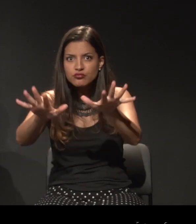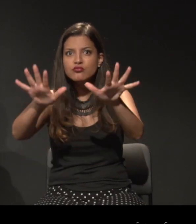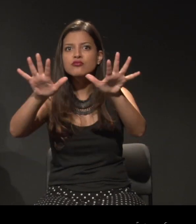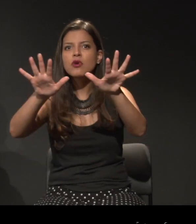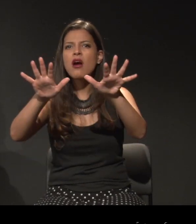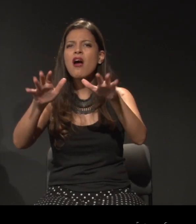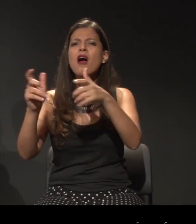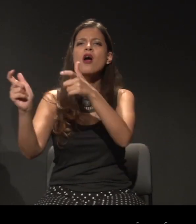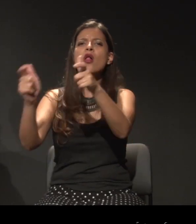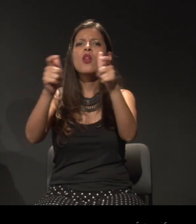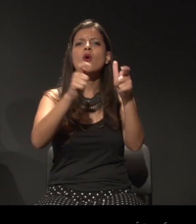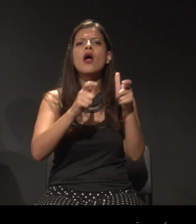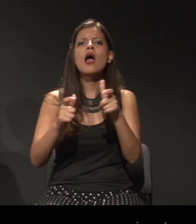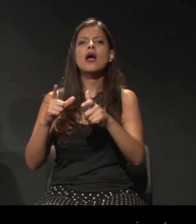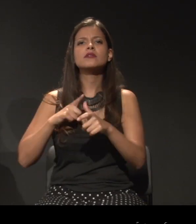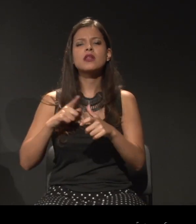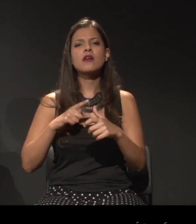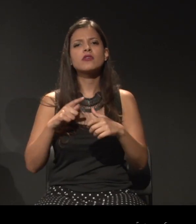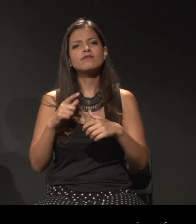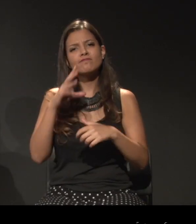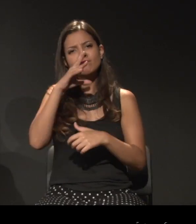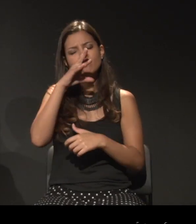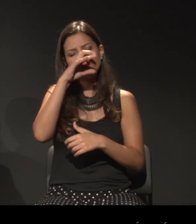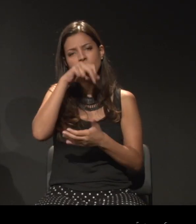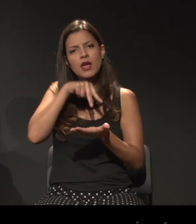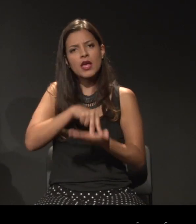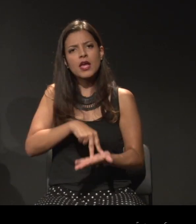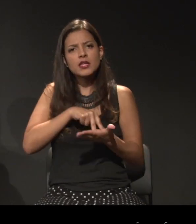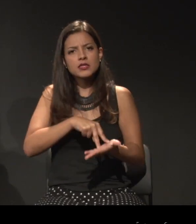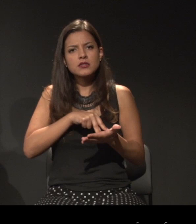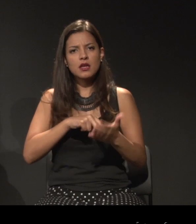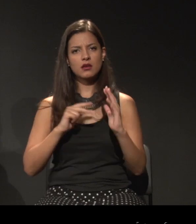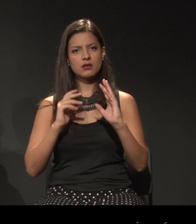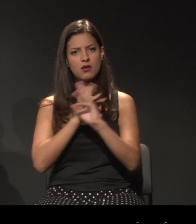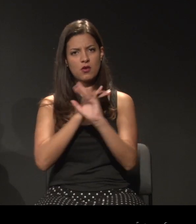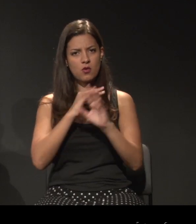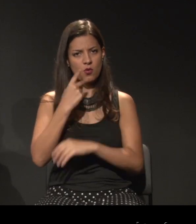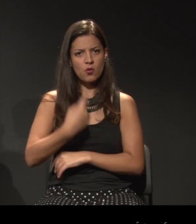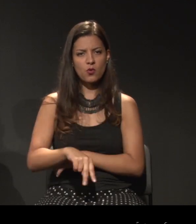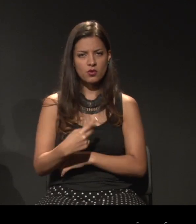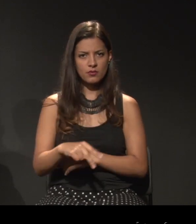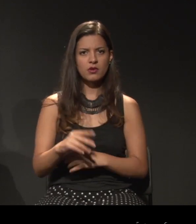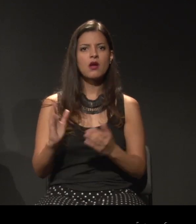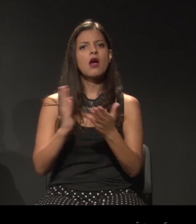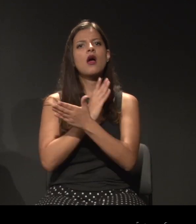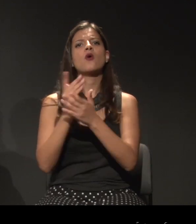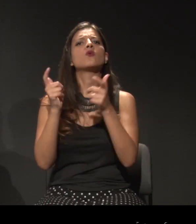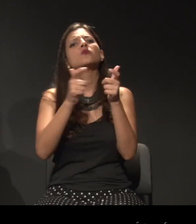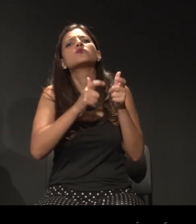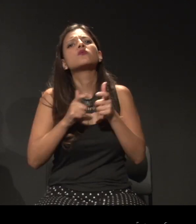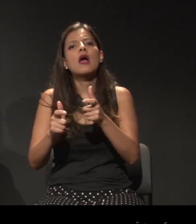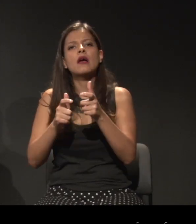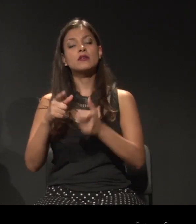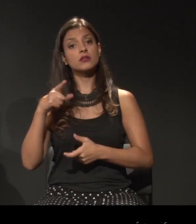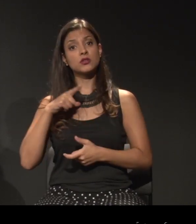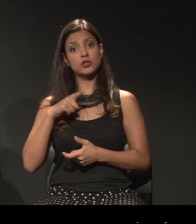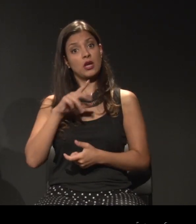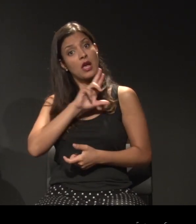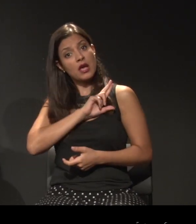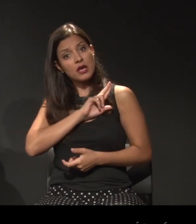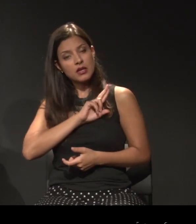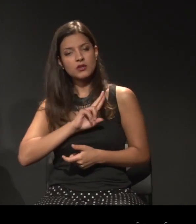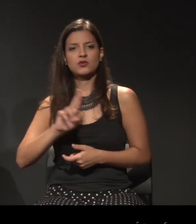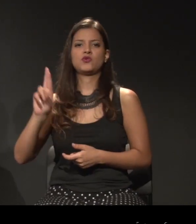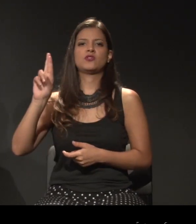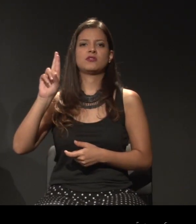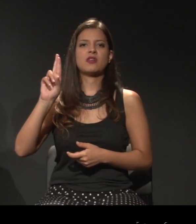lugares de resistência urbana, alguns lugares onde toda essa religiosidade, toda essa